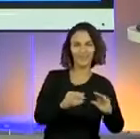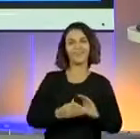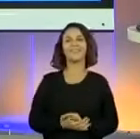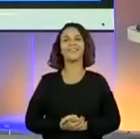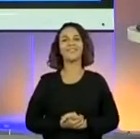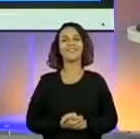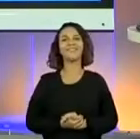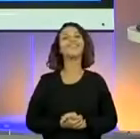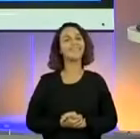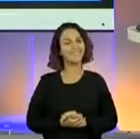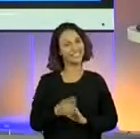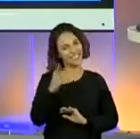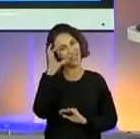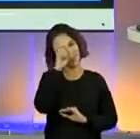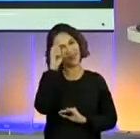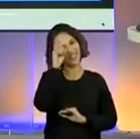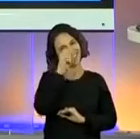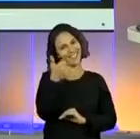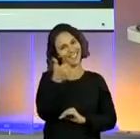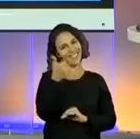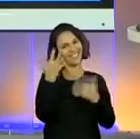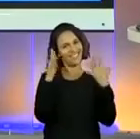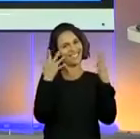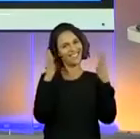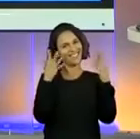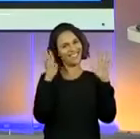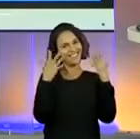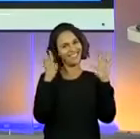É, eu estou aprendendo. Incrível.